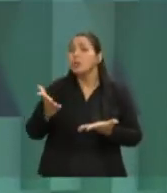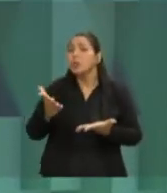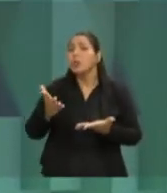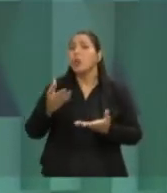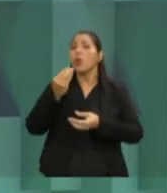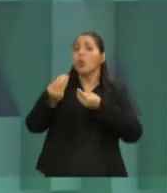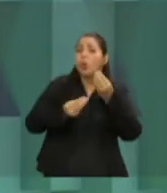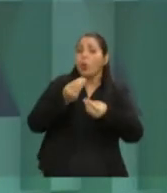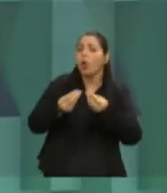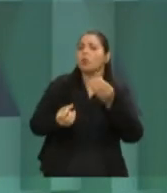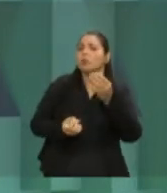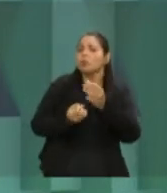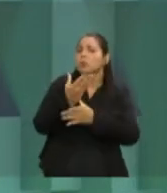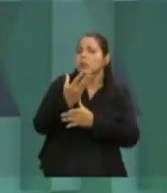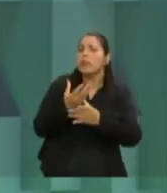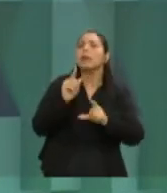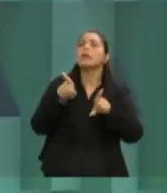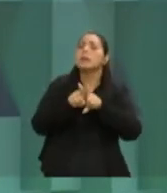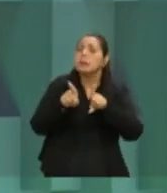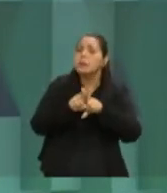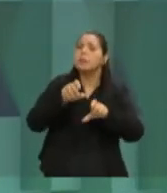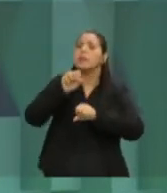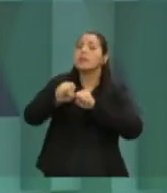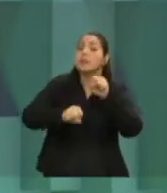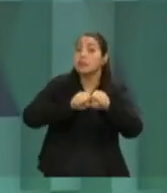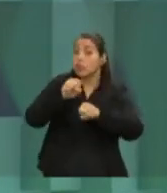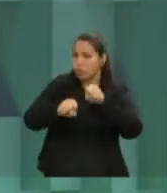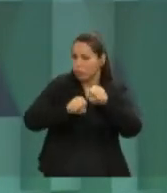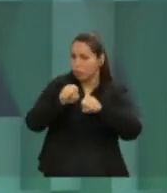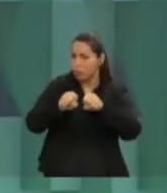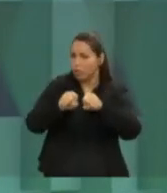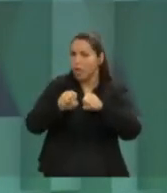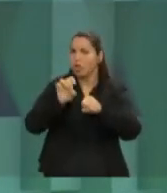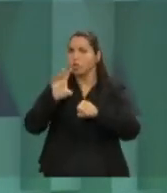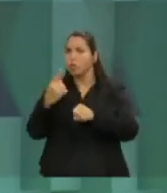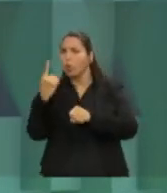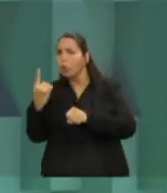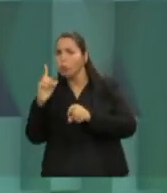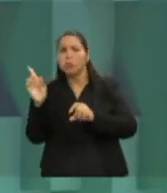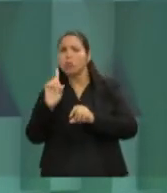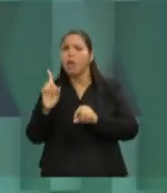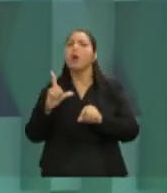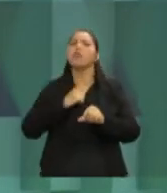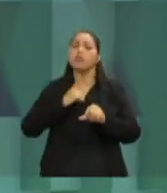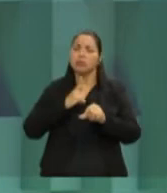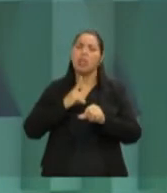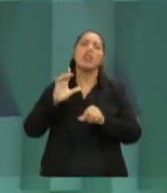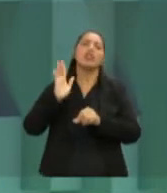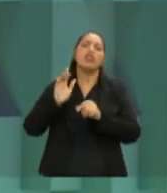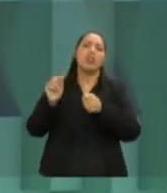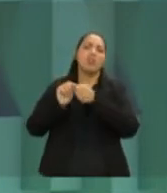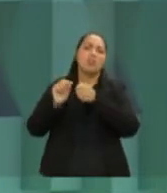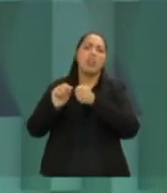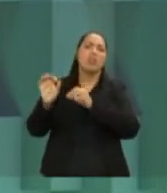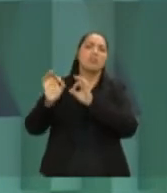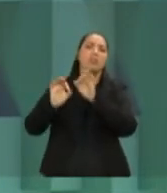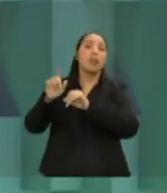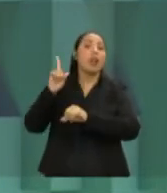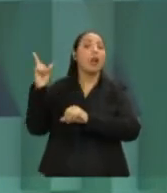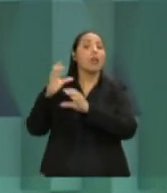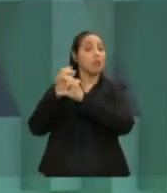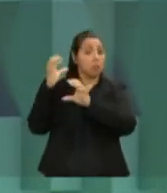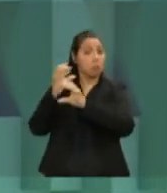a ciclovia, continuar trabalhando para que nossa cidade tenha ciclovia. Já fizemos muita, no meu caso, na Fernando Ferrari, em Camburi. Mas é